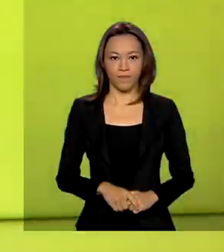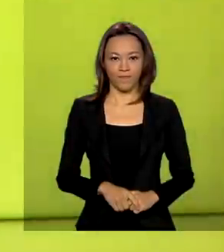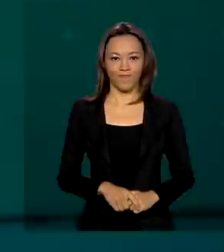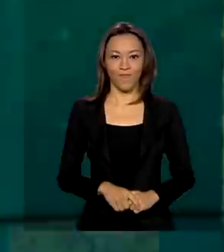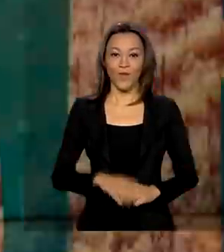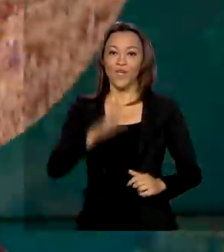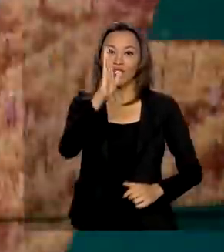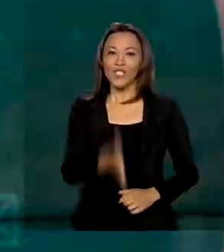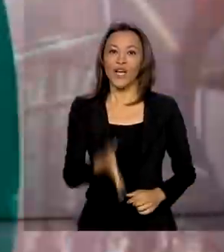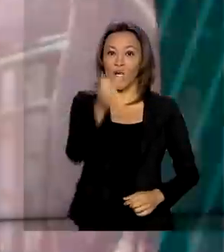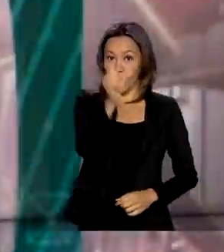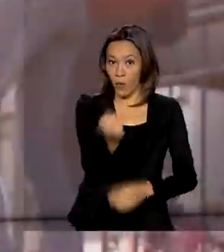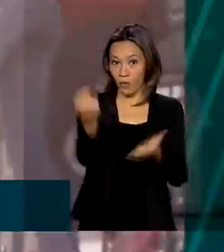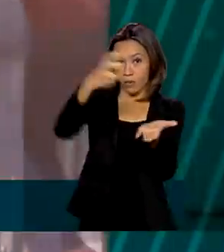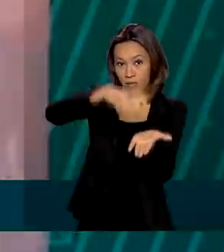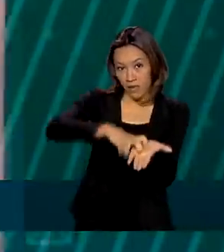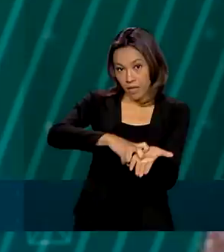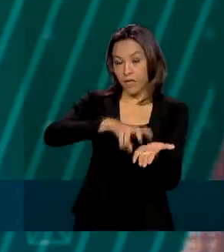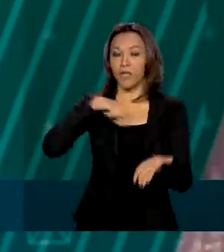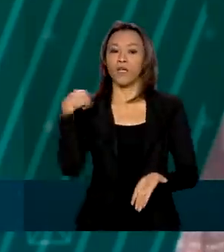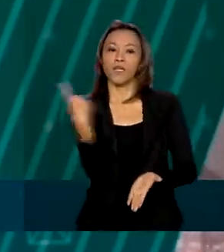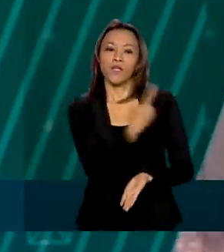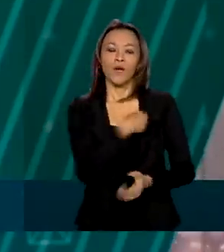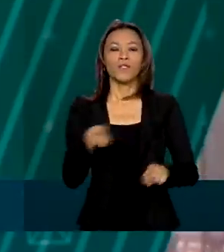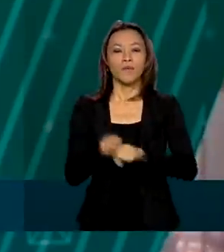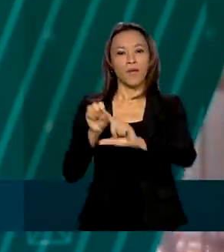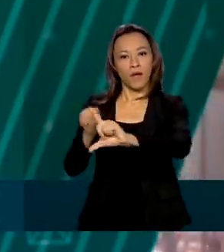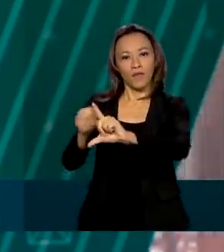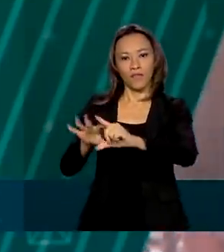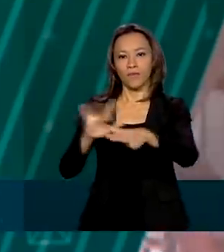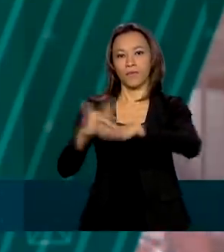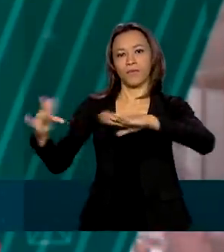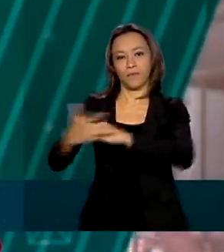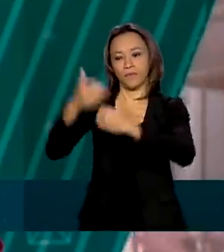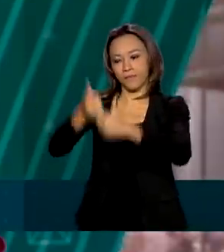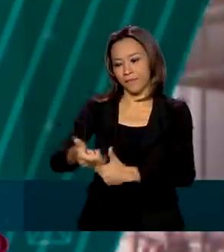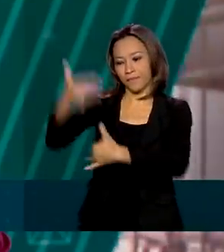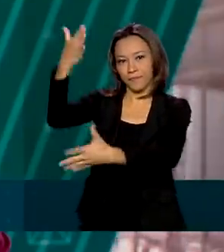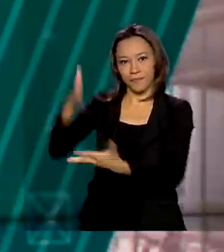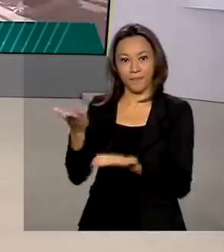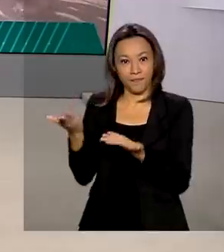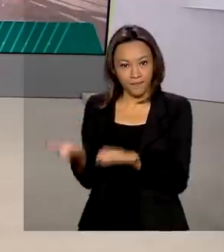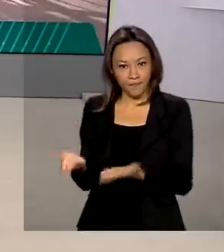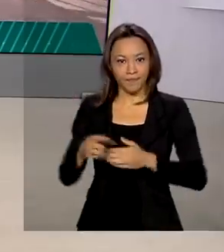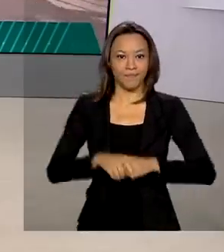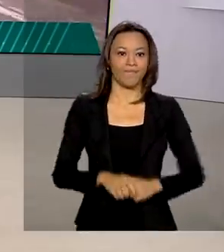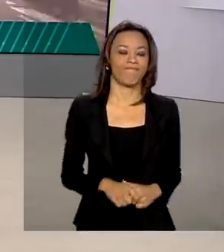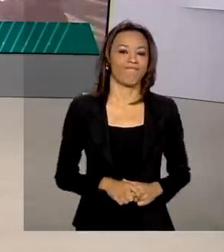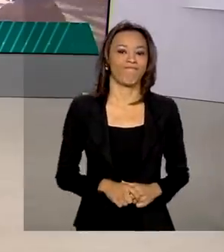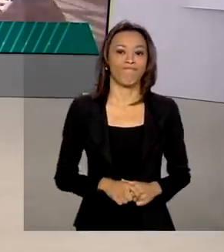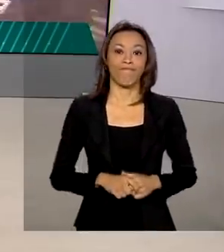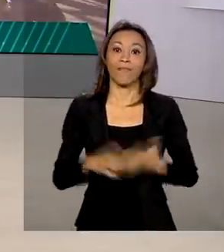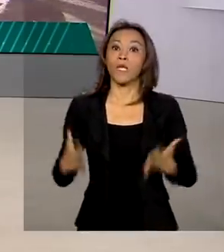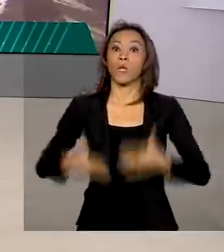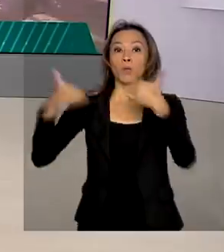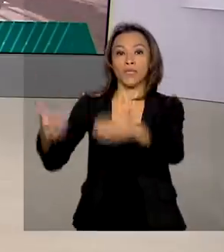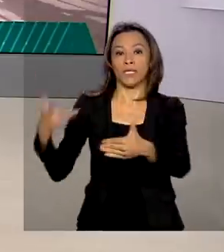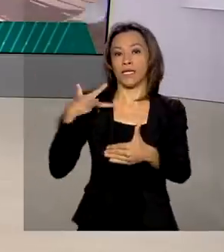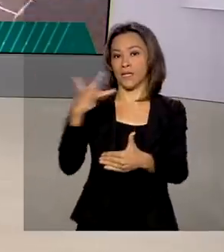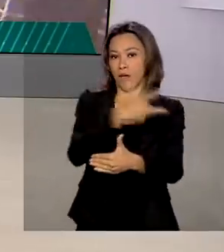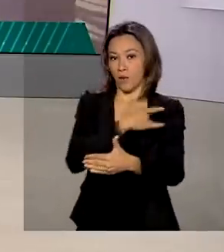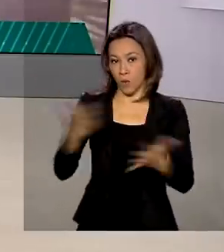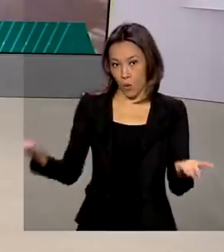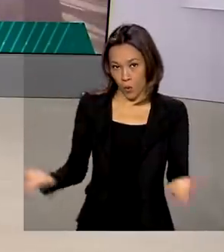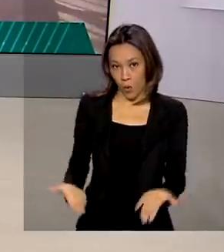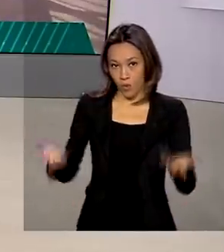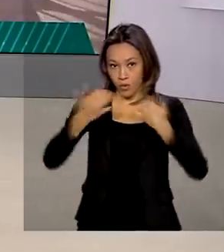São 8 horas da manhã e estamos ao vivo também pelas redes sociais. O Ministério da Saúde lança hoje uma